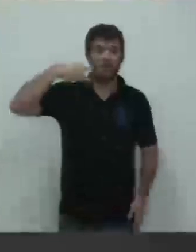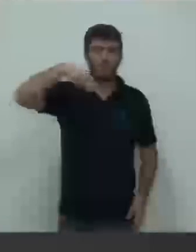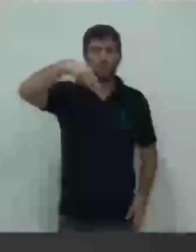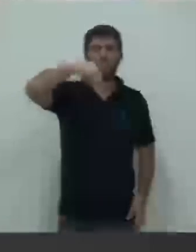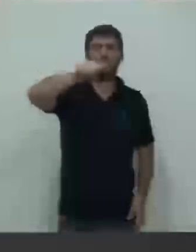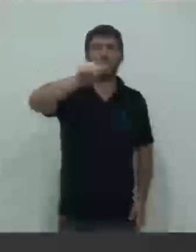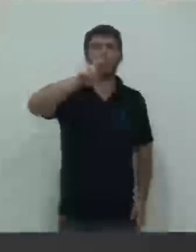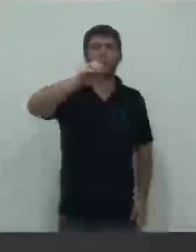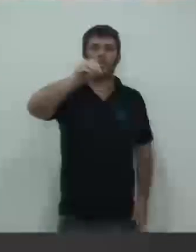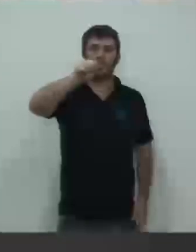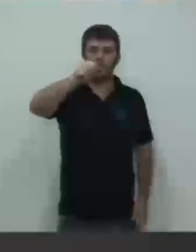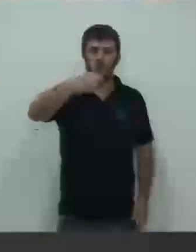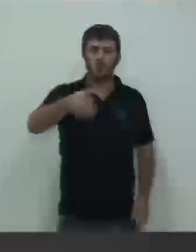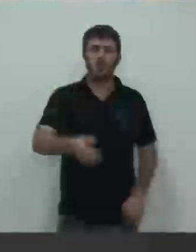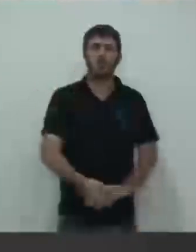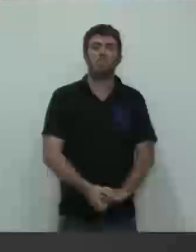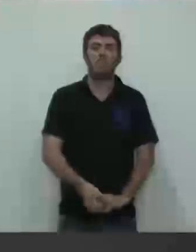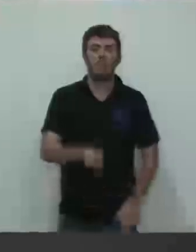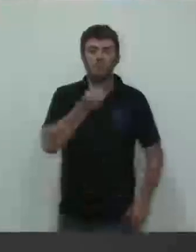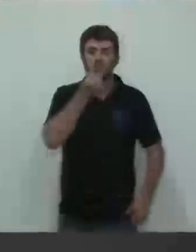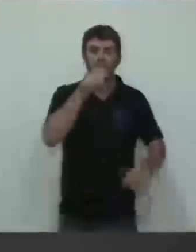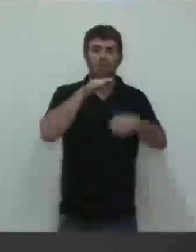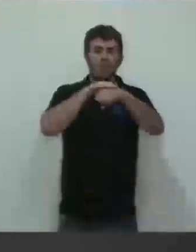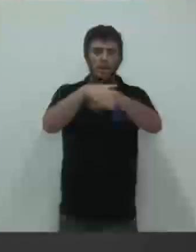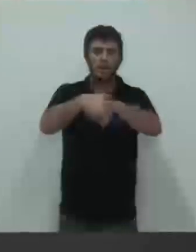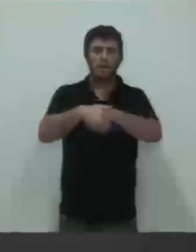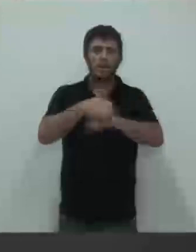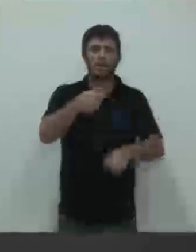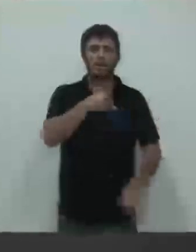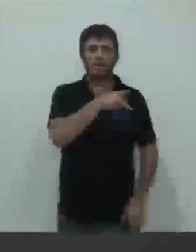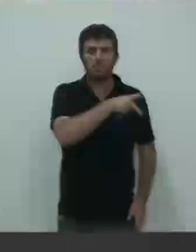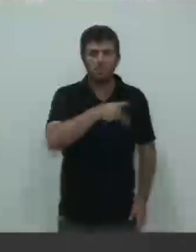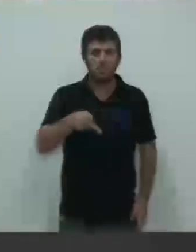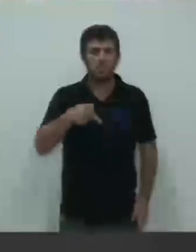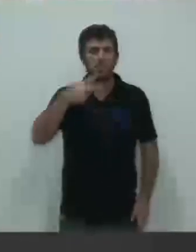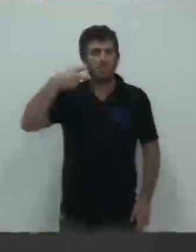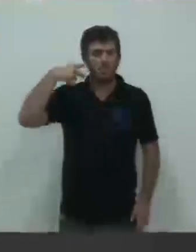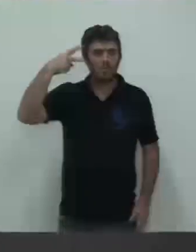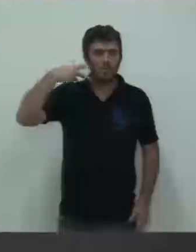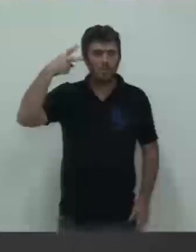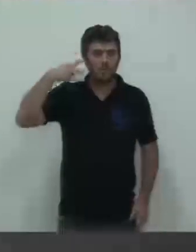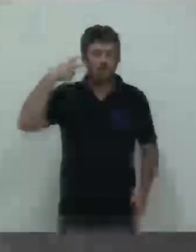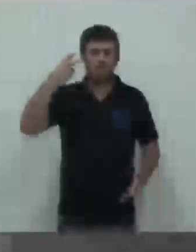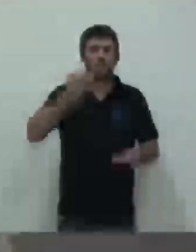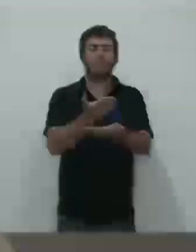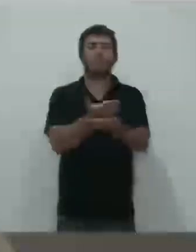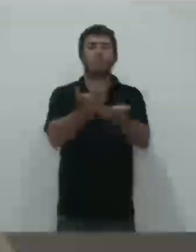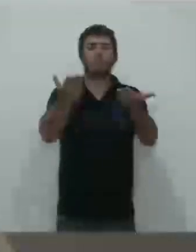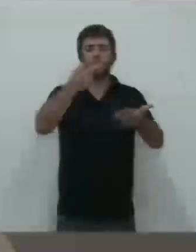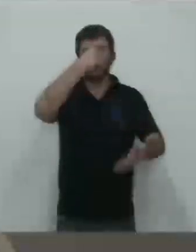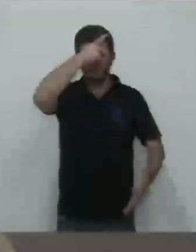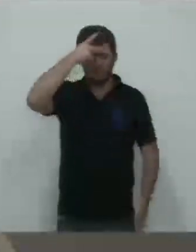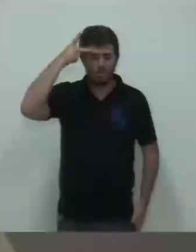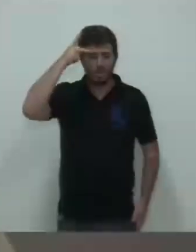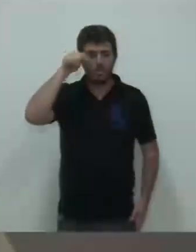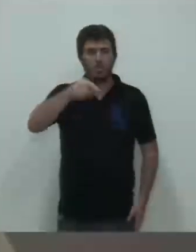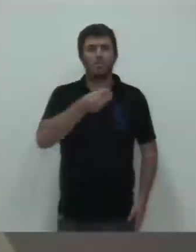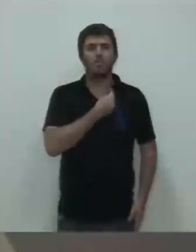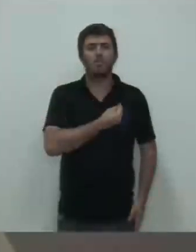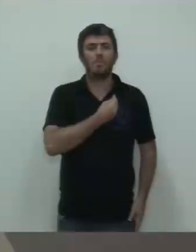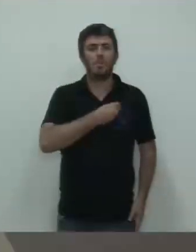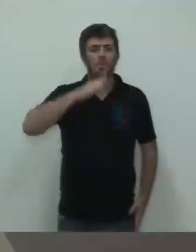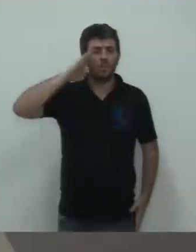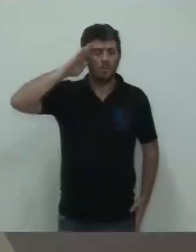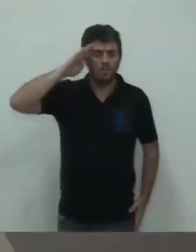Muito boa noite, senhor presidente, senhores vereadores, vereadoras, público aqui presente, guarda municipal,